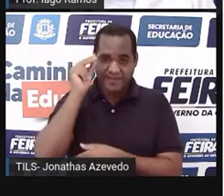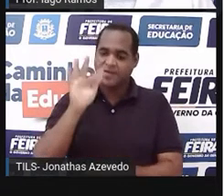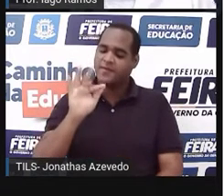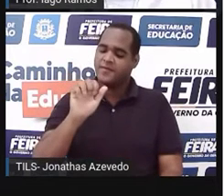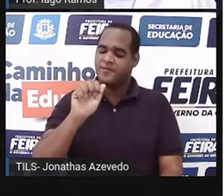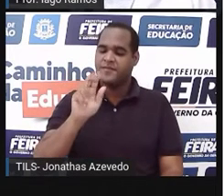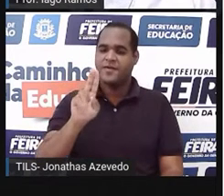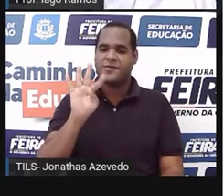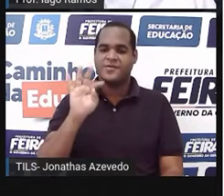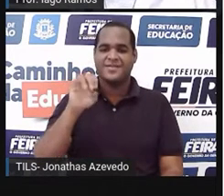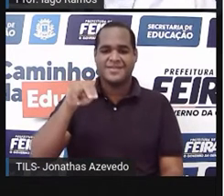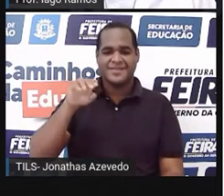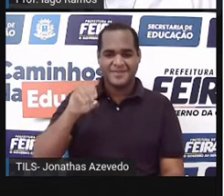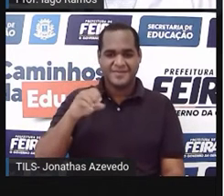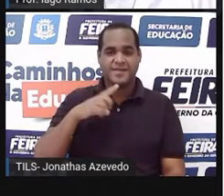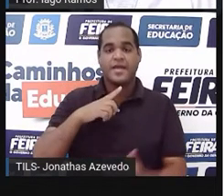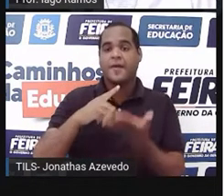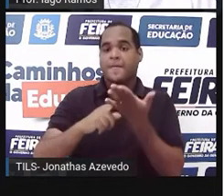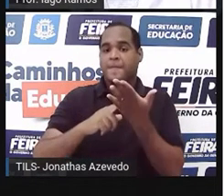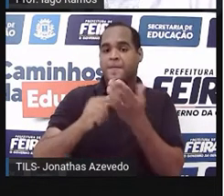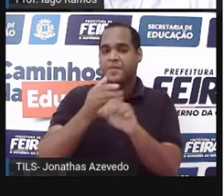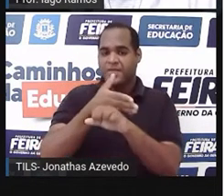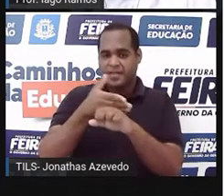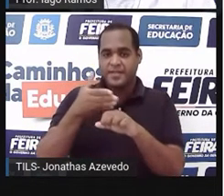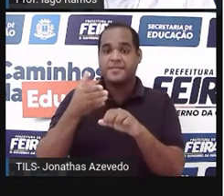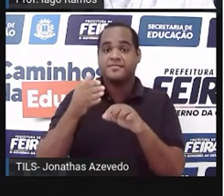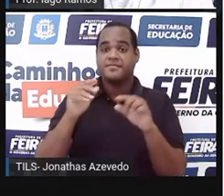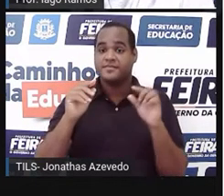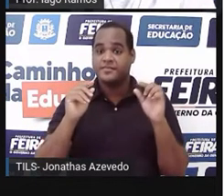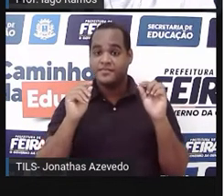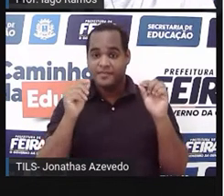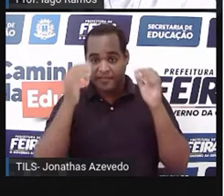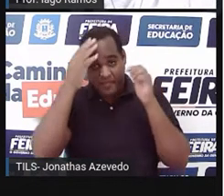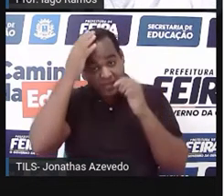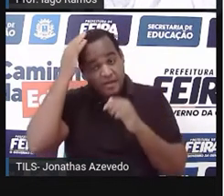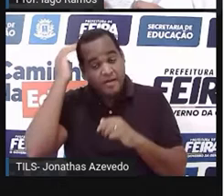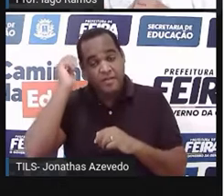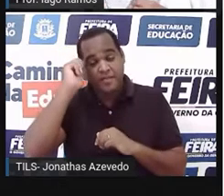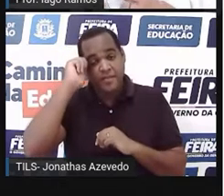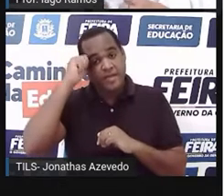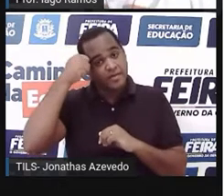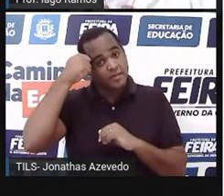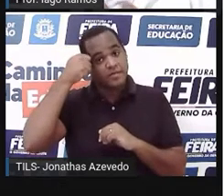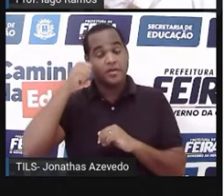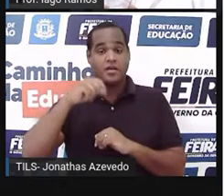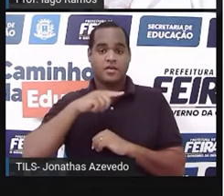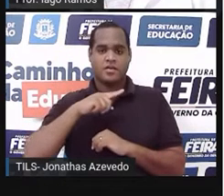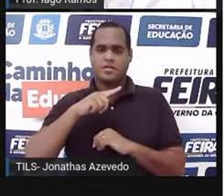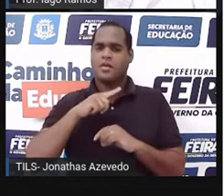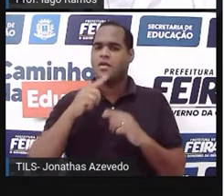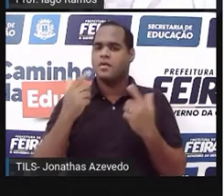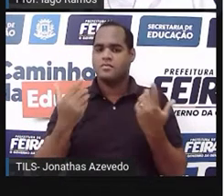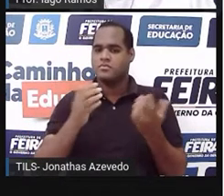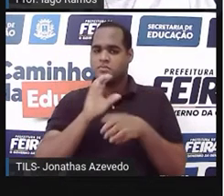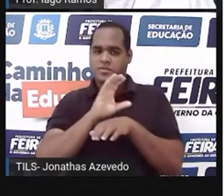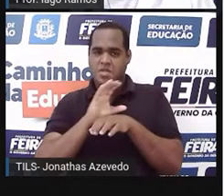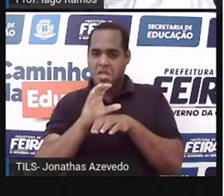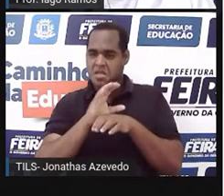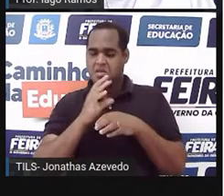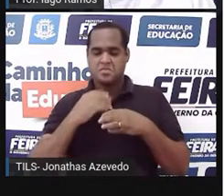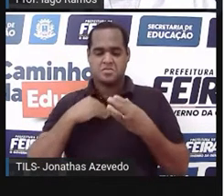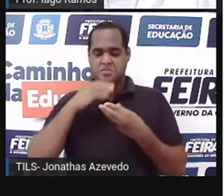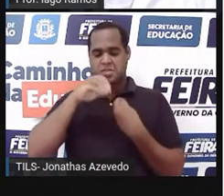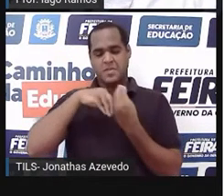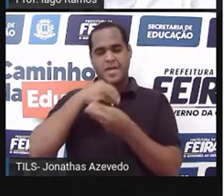Lima. Bom, eu tenho pele branca, meu cabelo ele é preto, visto no momento uma camisa cinza, mais próximo do